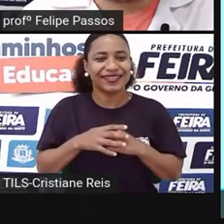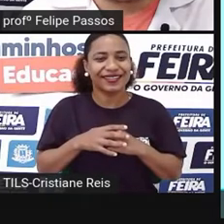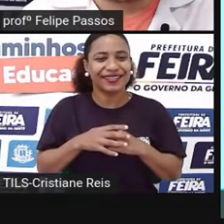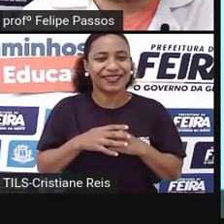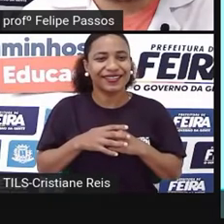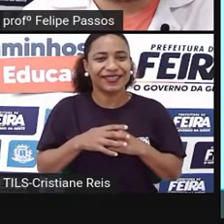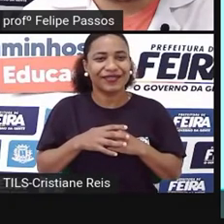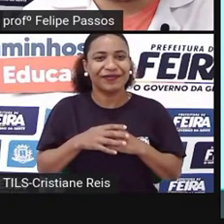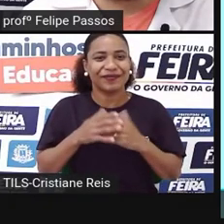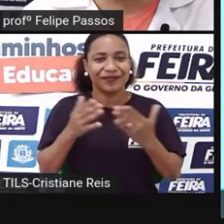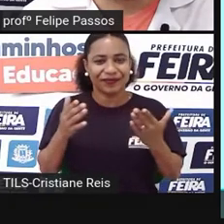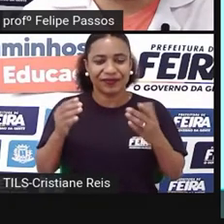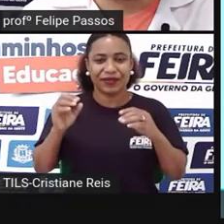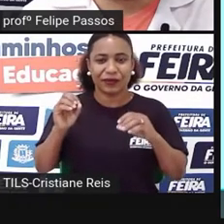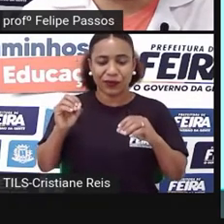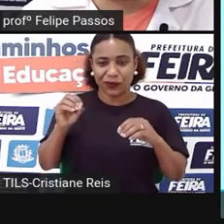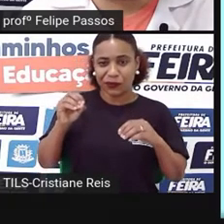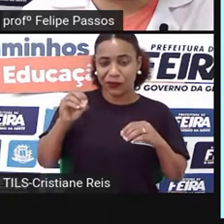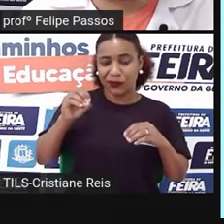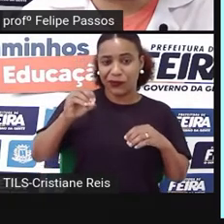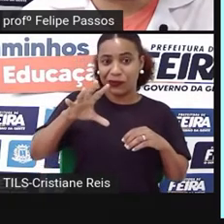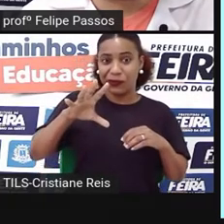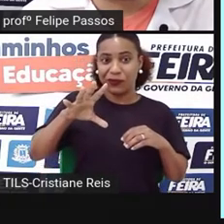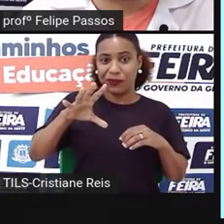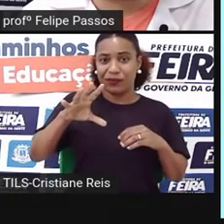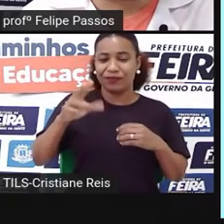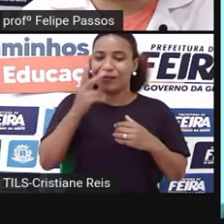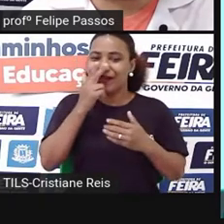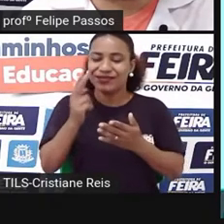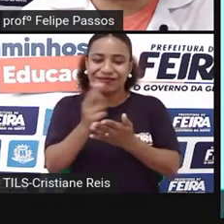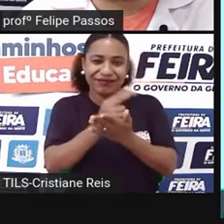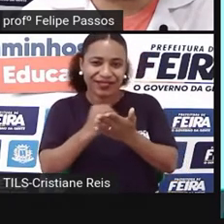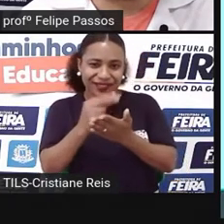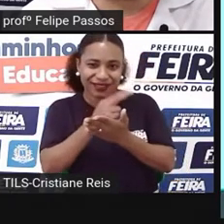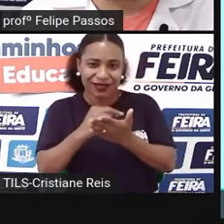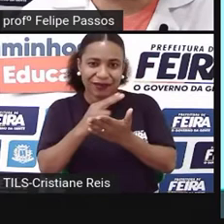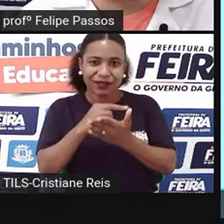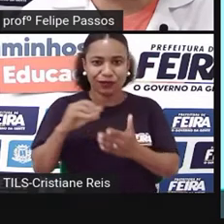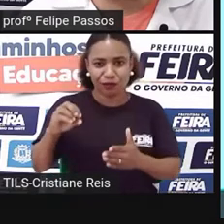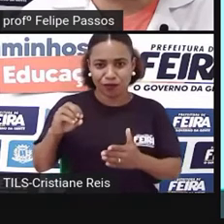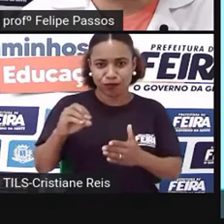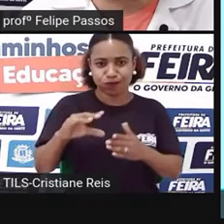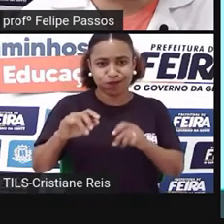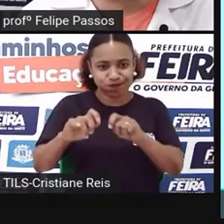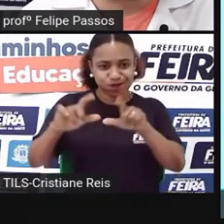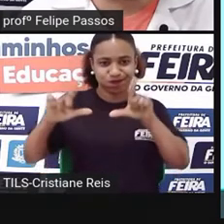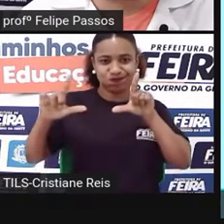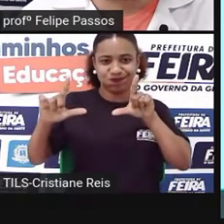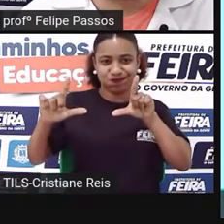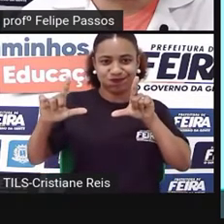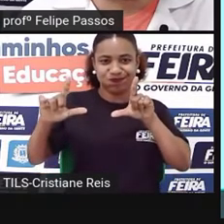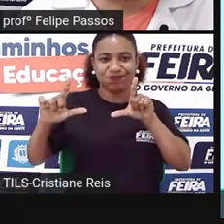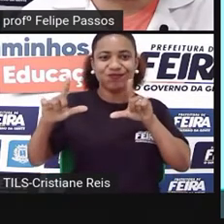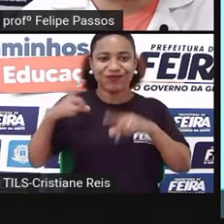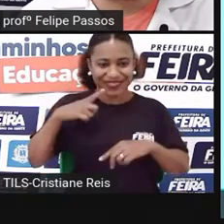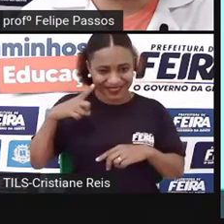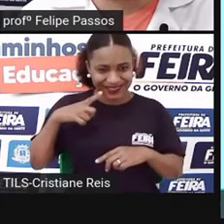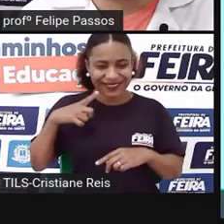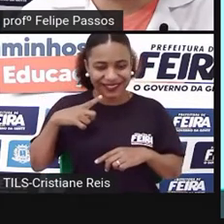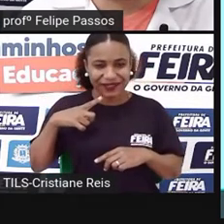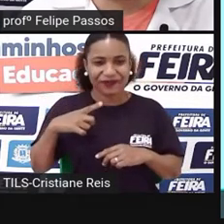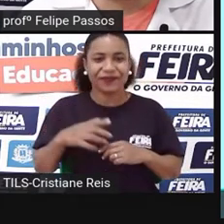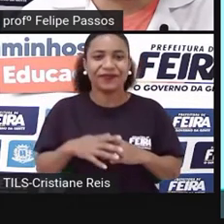um chapado, parecendo um desenho, ficar a ter volume, parecendo um, criar uma ideia de volume e